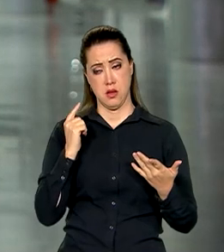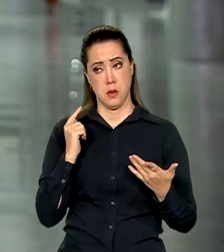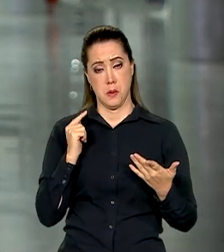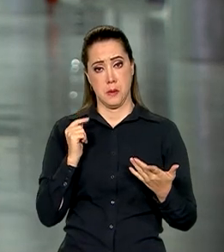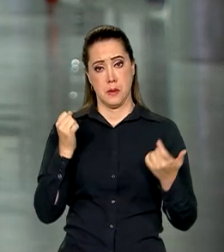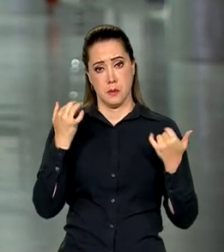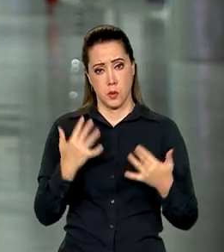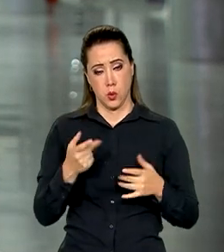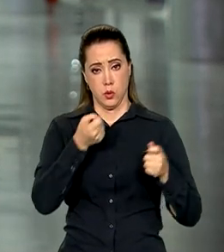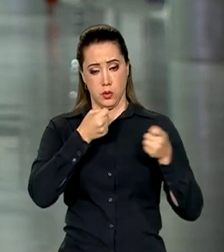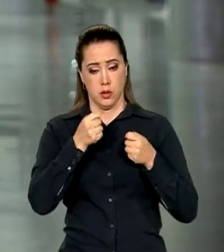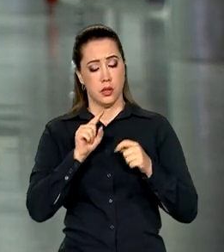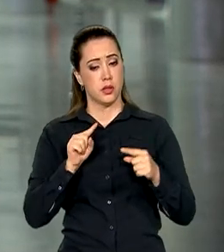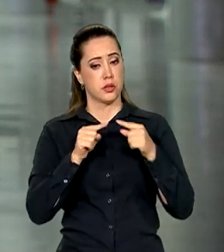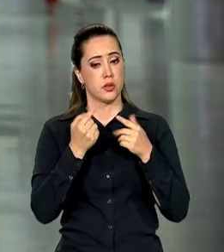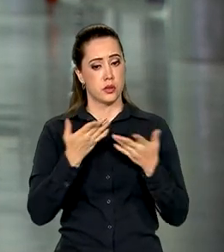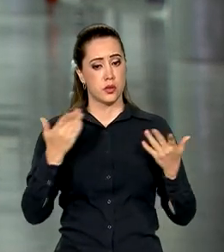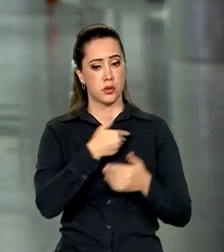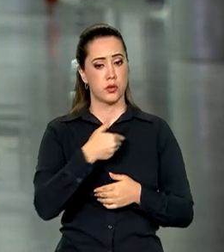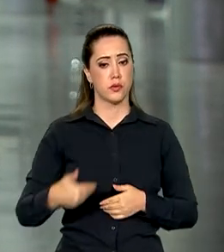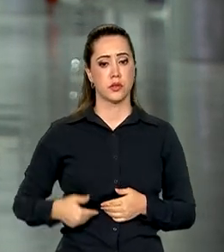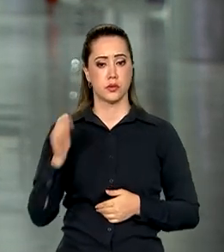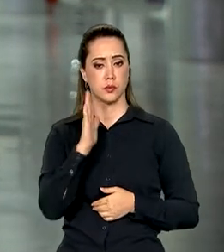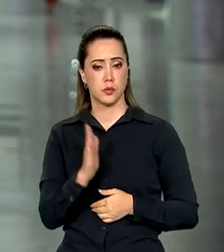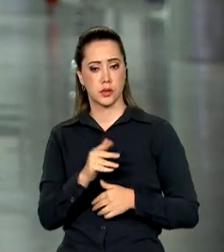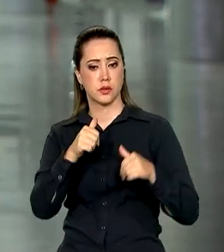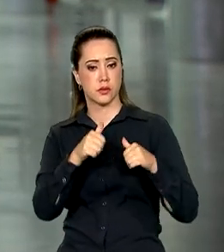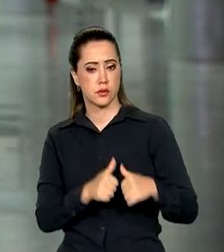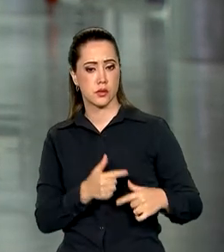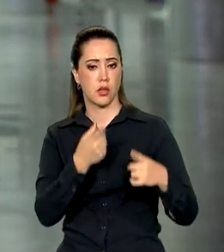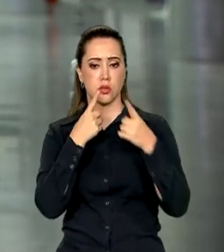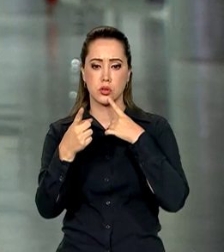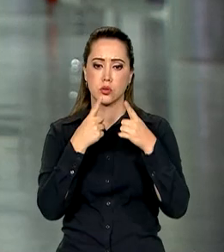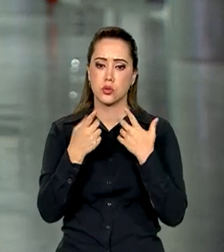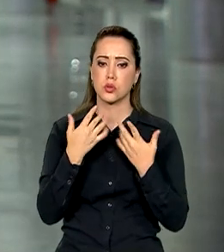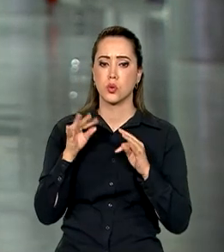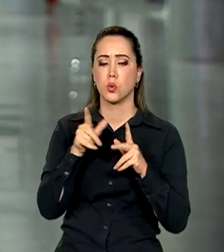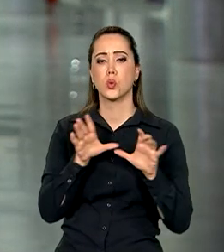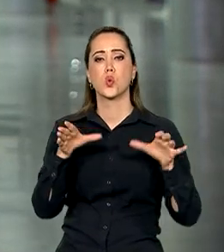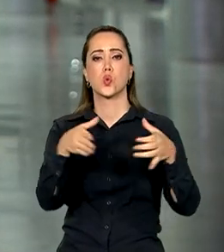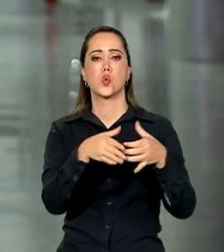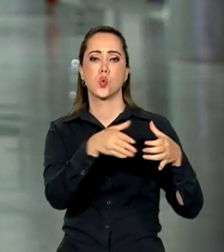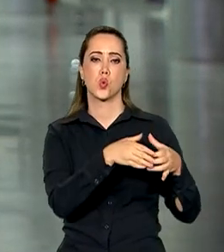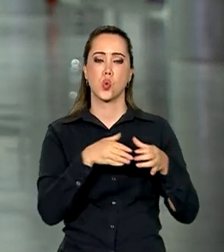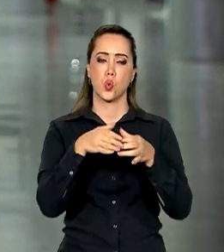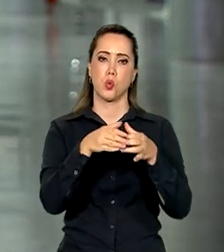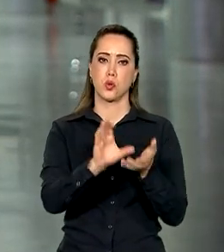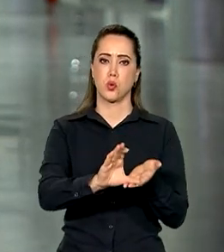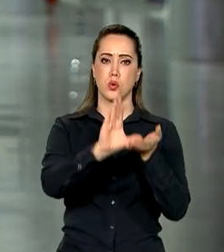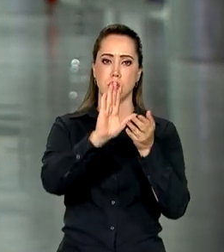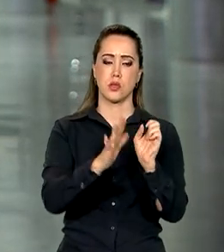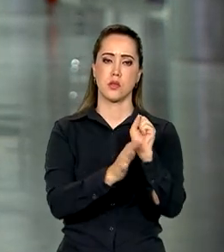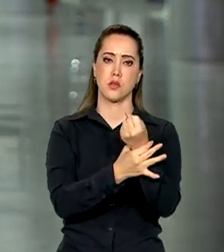falou com a imprensa e, segundo ele, o governo brasileiro está dialogando com todos os membros do Conselho de